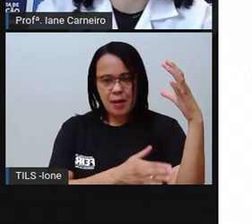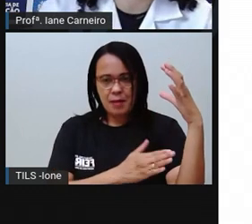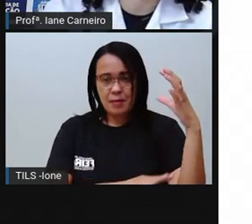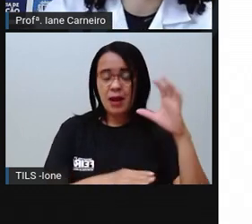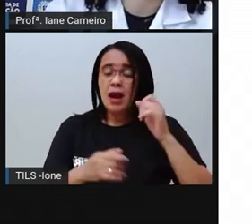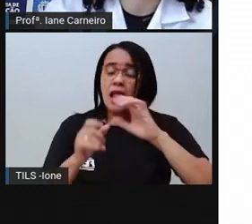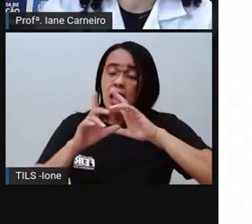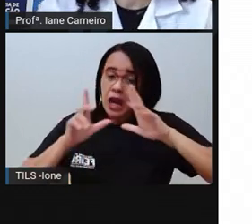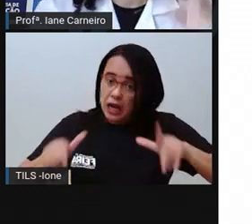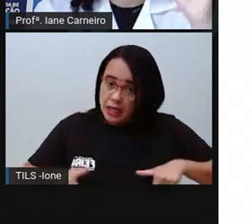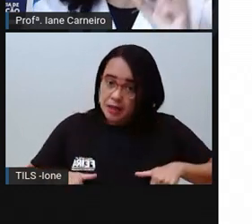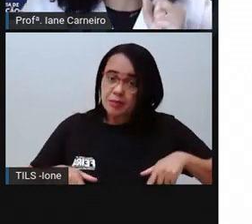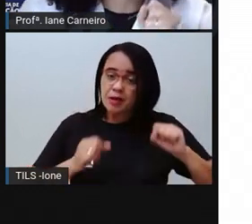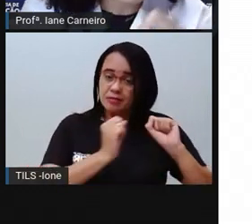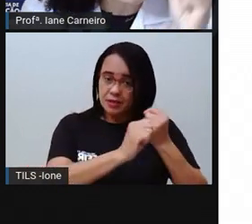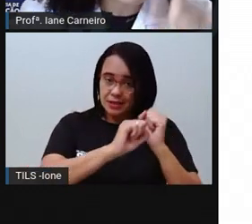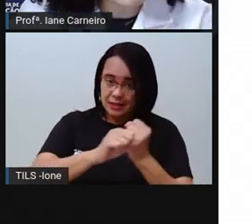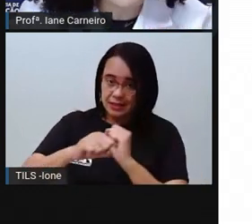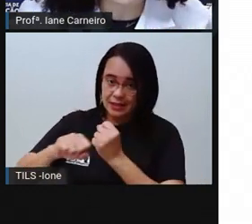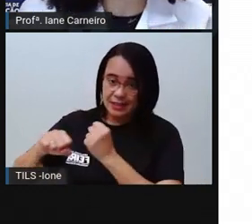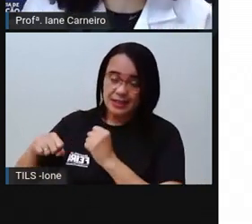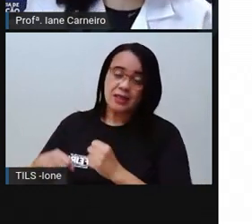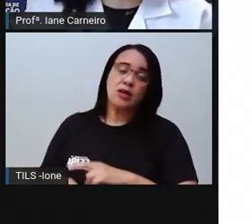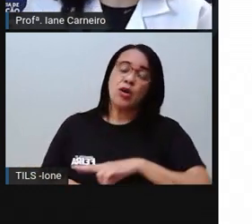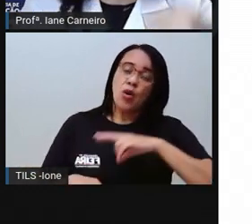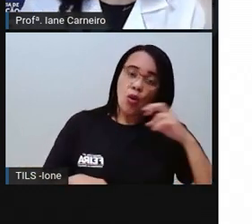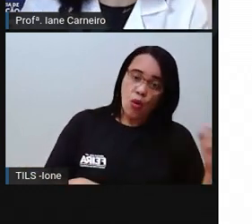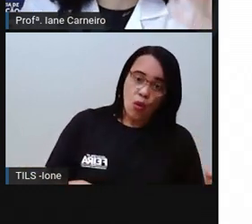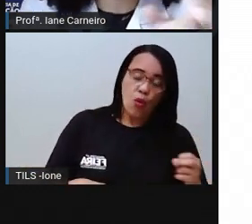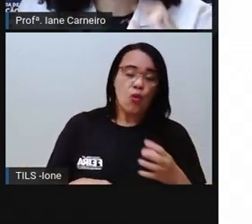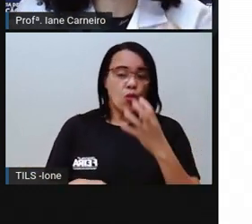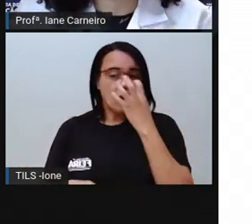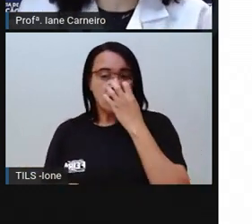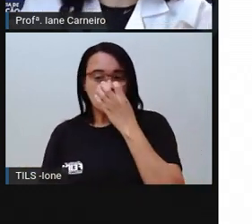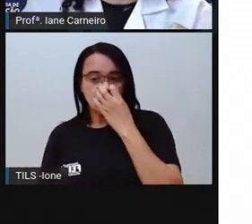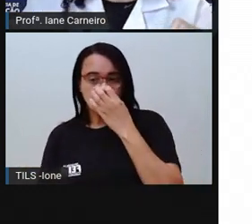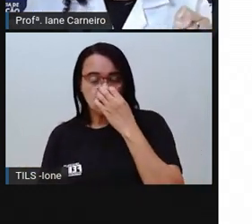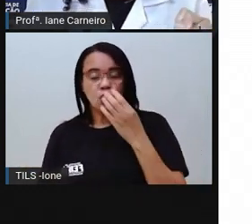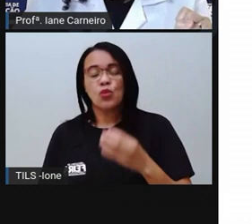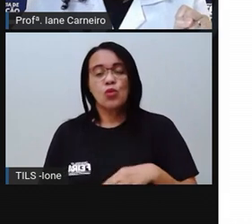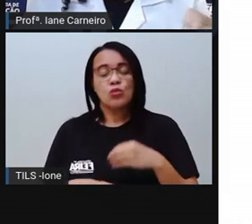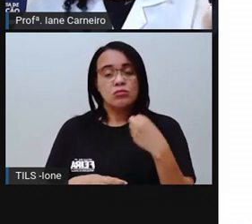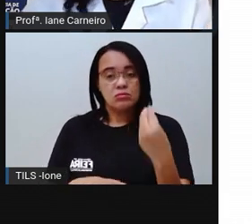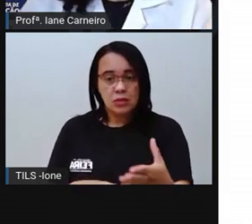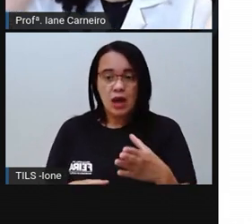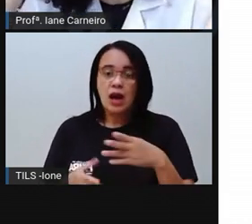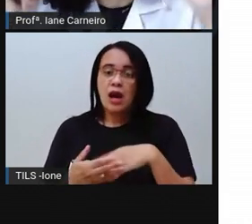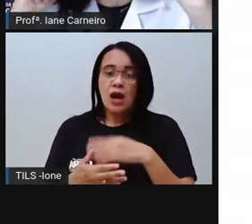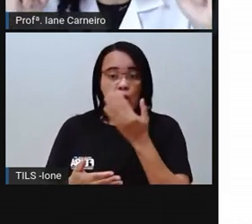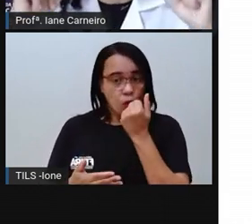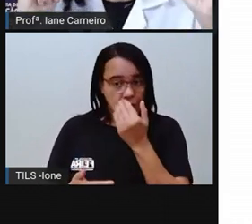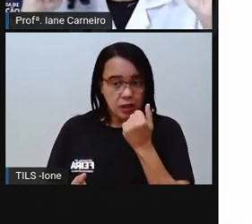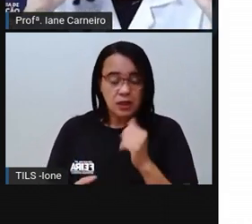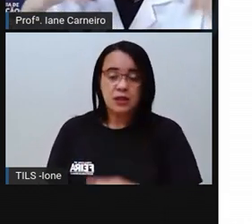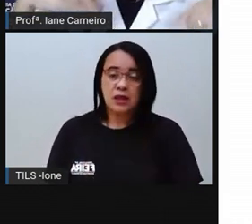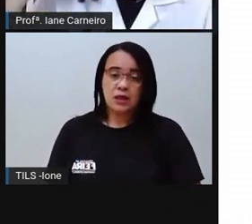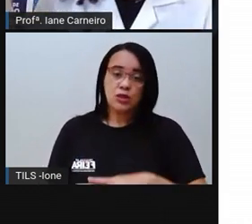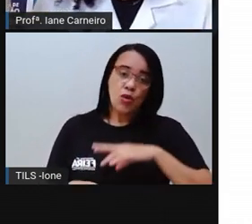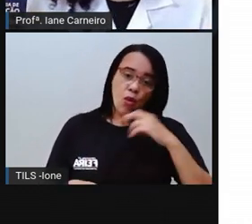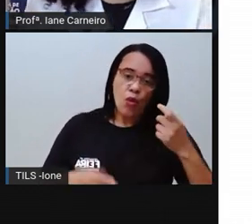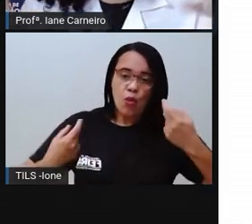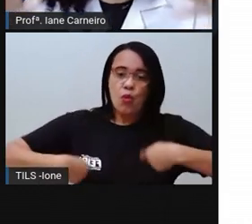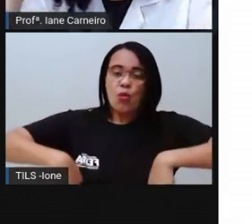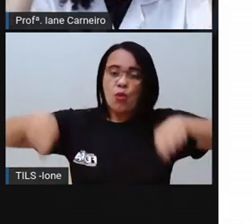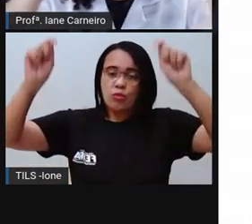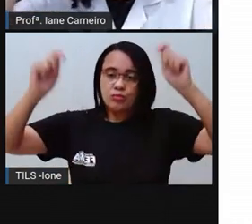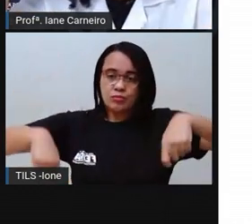também tirar a roupa. Sabe outra coisa que você pode ajudar? Ajudar a pendurar a roupa no varal, ou tirar a roupa do varal. Só